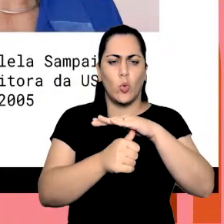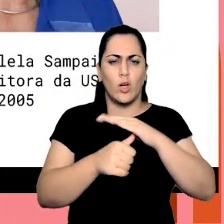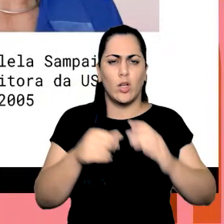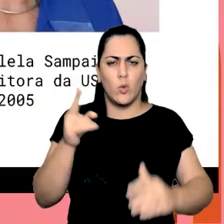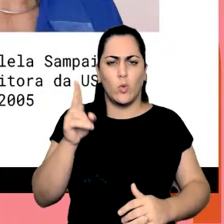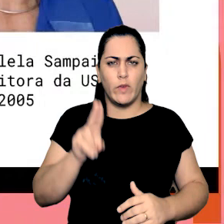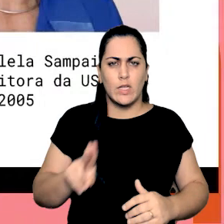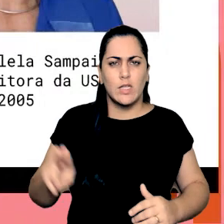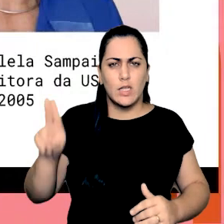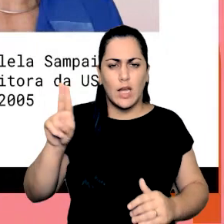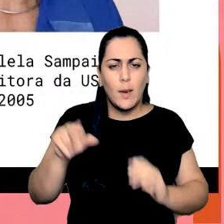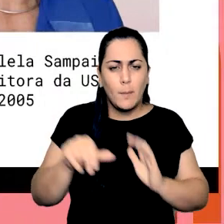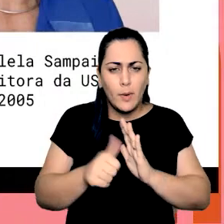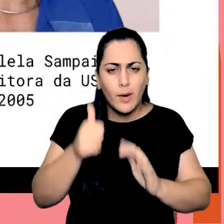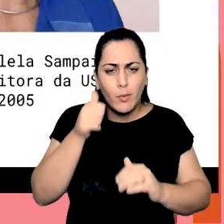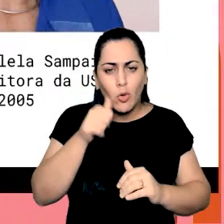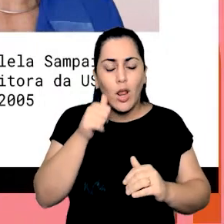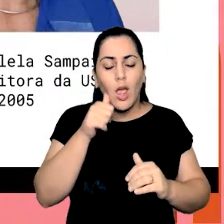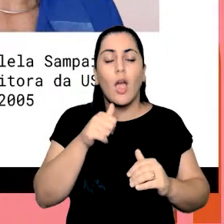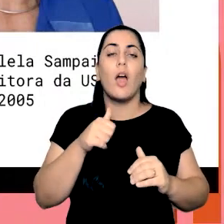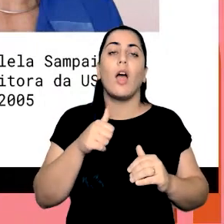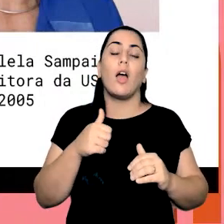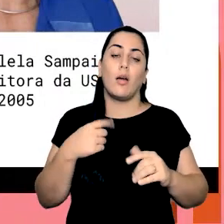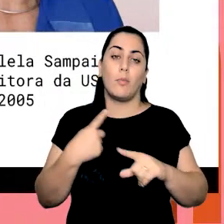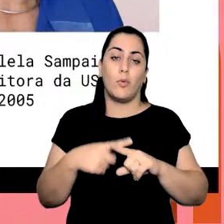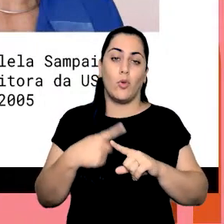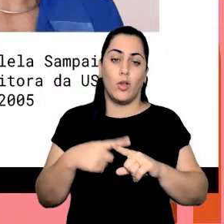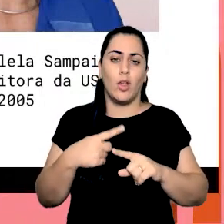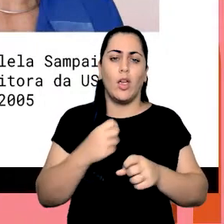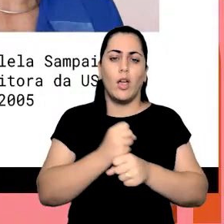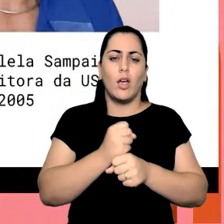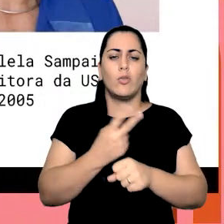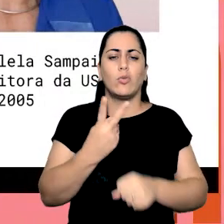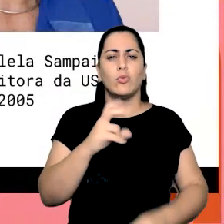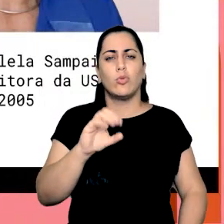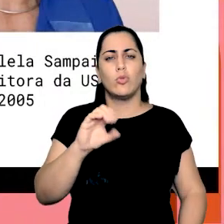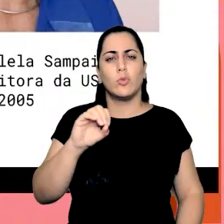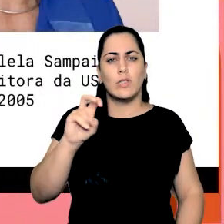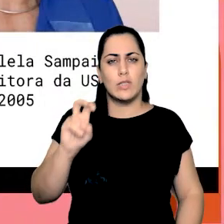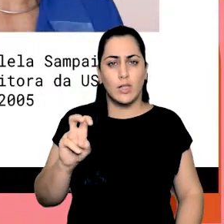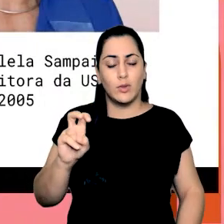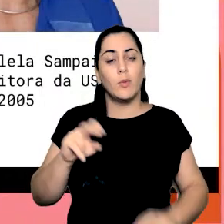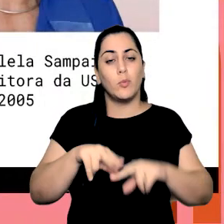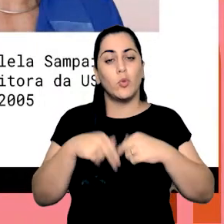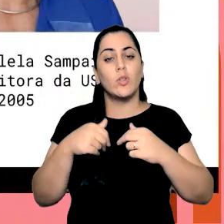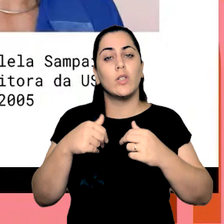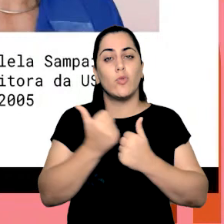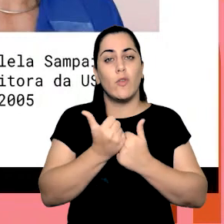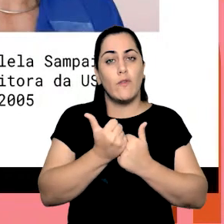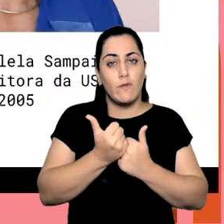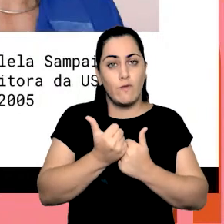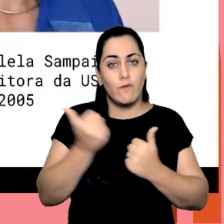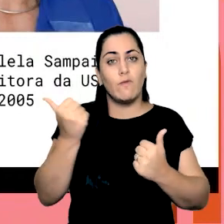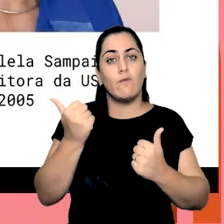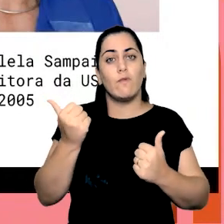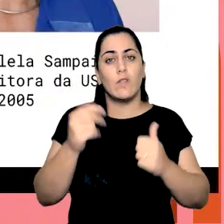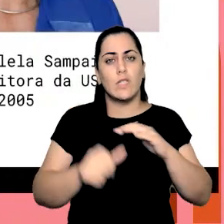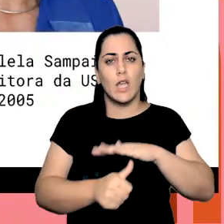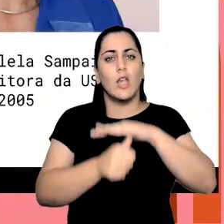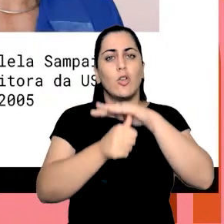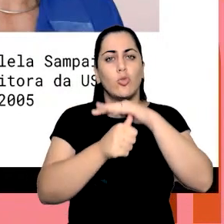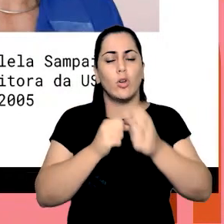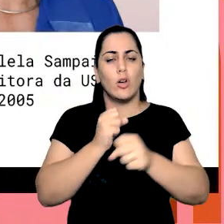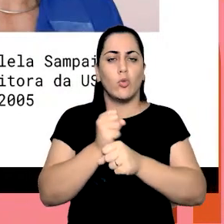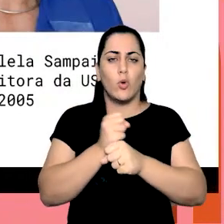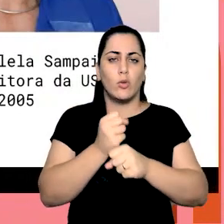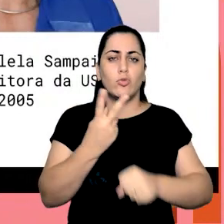ocupar esse espaço? E aí eu entendi o porquê que foi tão importante a presença de ter uma vice-reitora, né, agora no ano